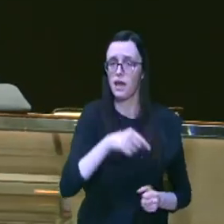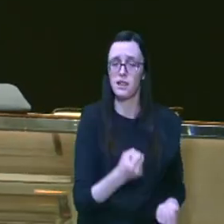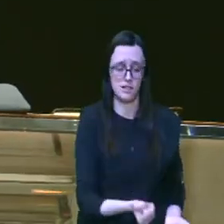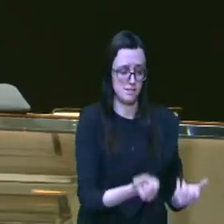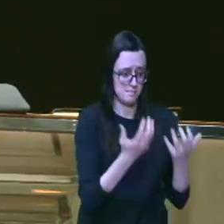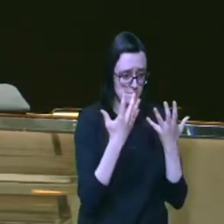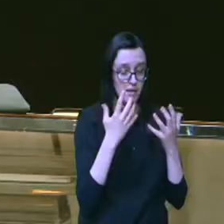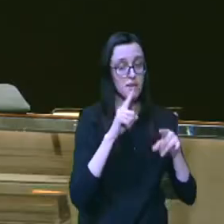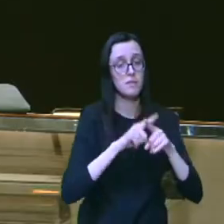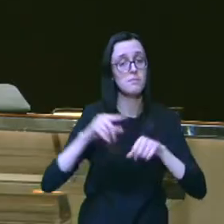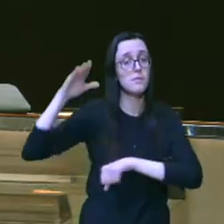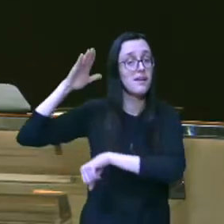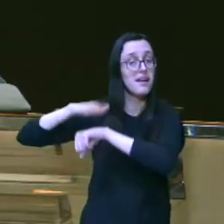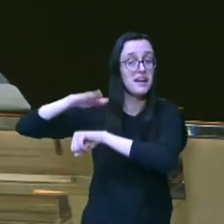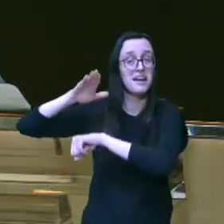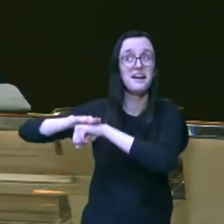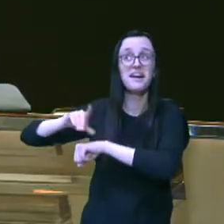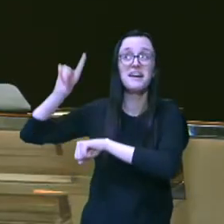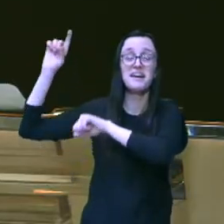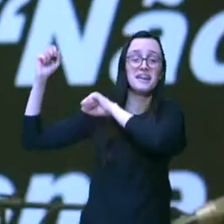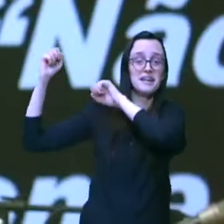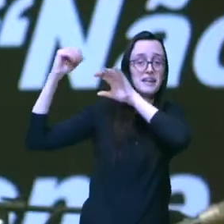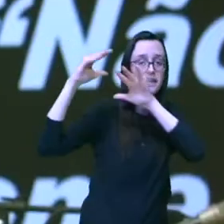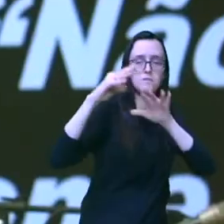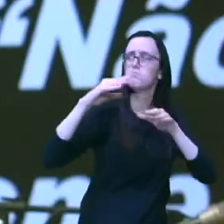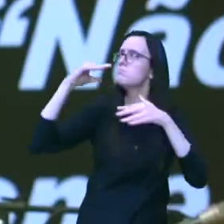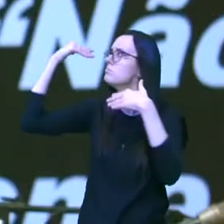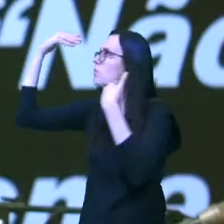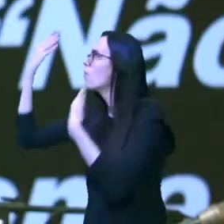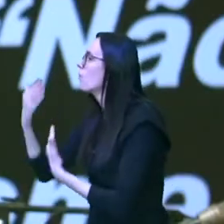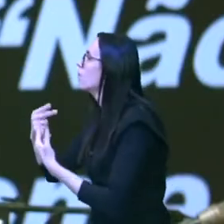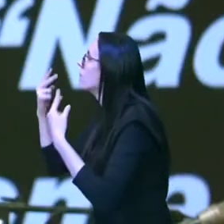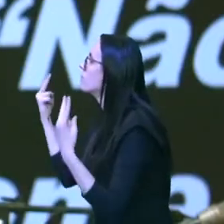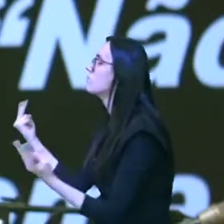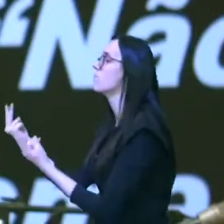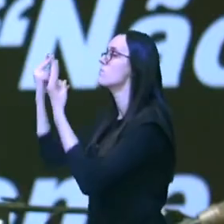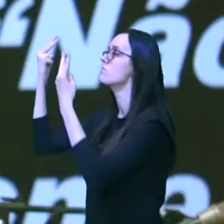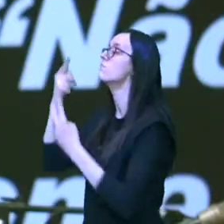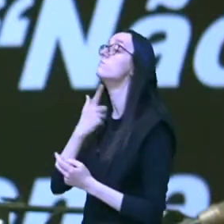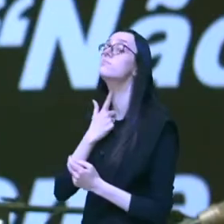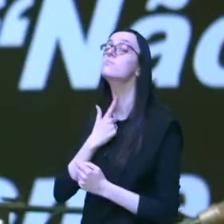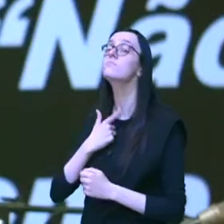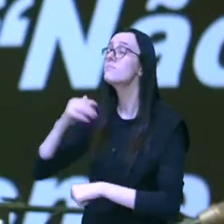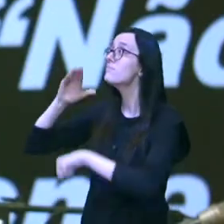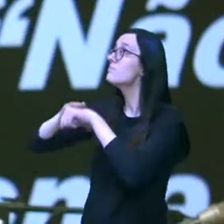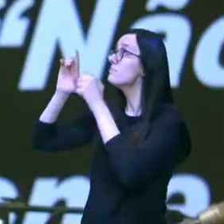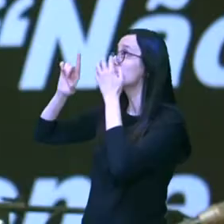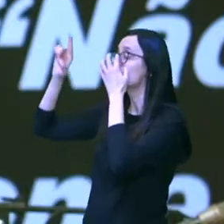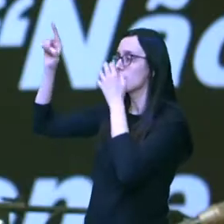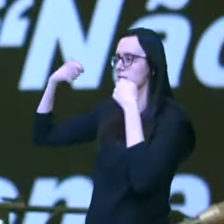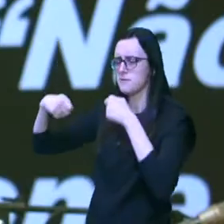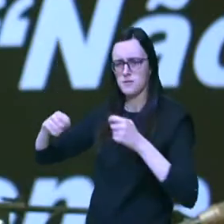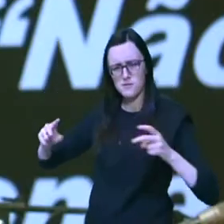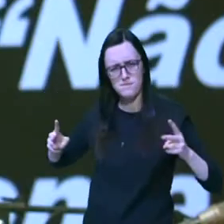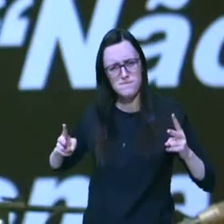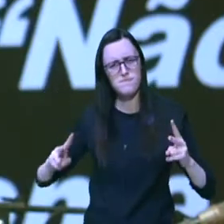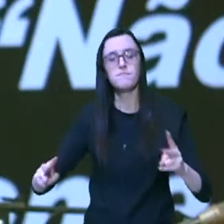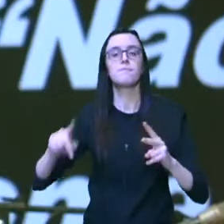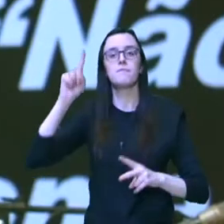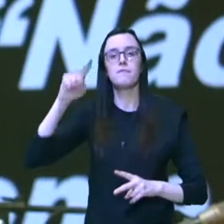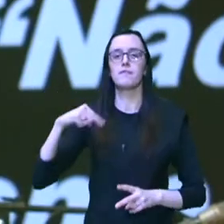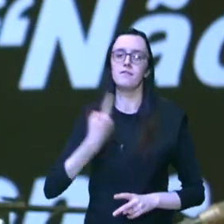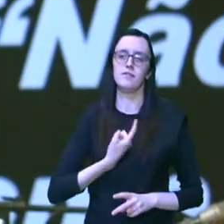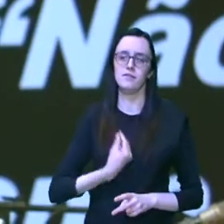mas o abençoador é aquele que tem que ser honrado tem que ser valorizado e a vontade dele é que precisa prevalecer nas